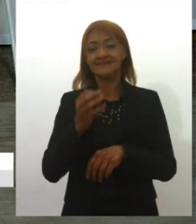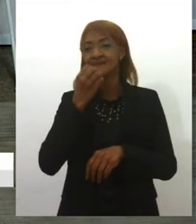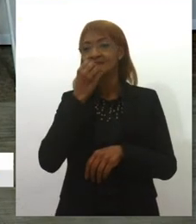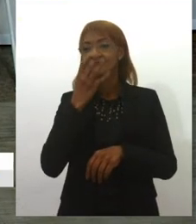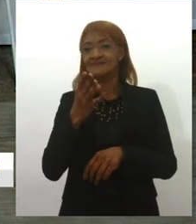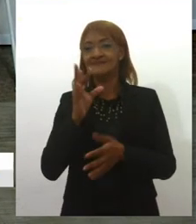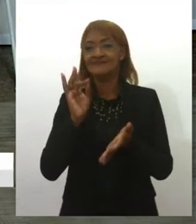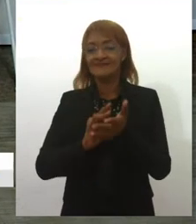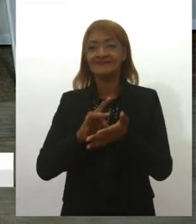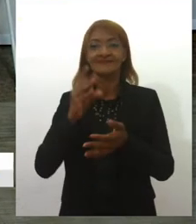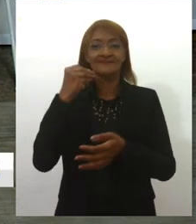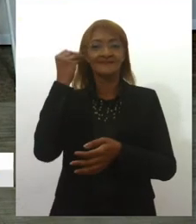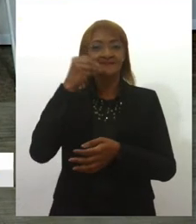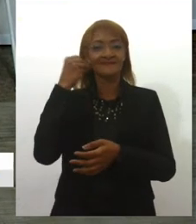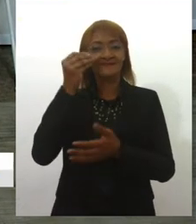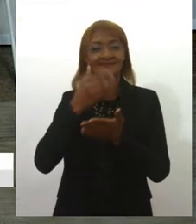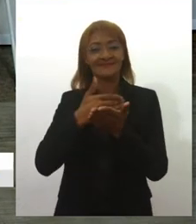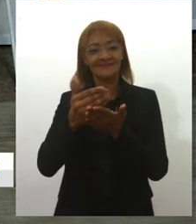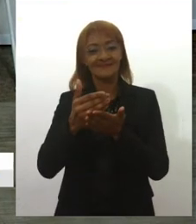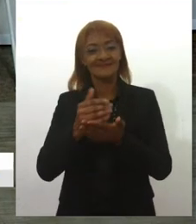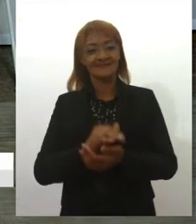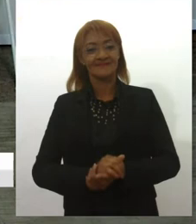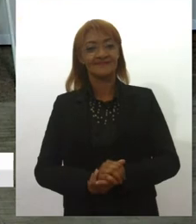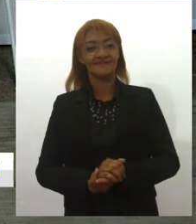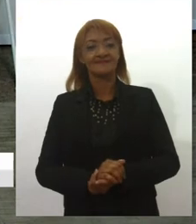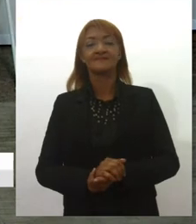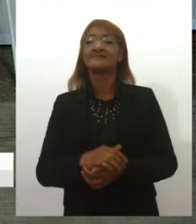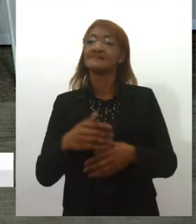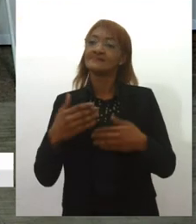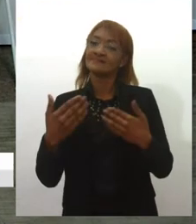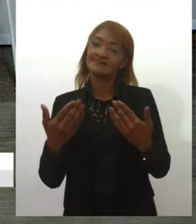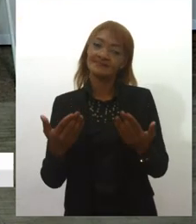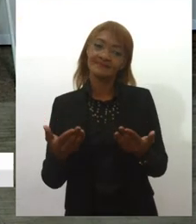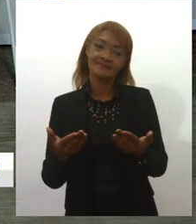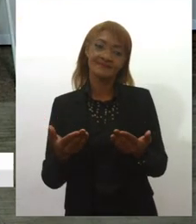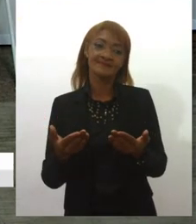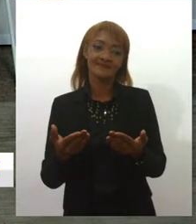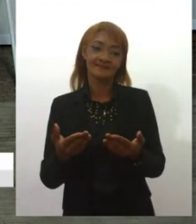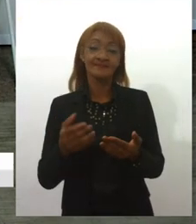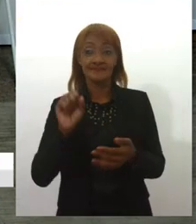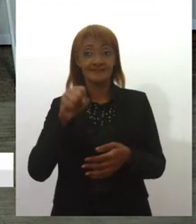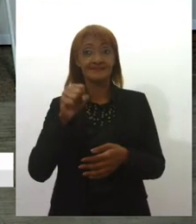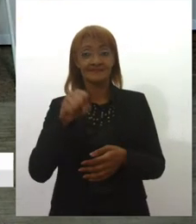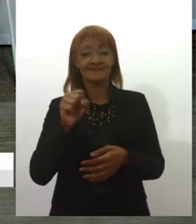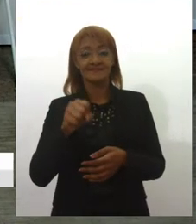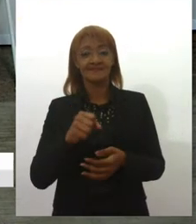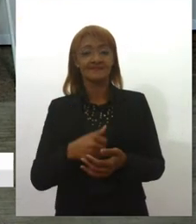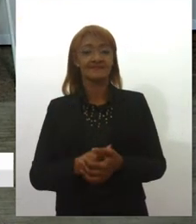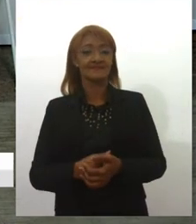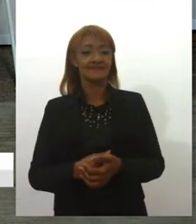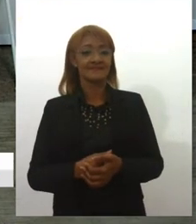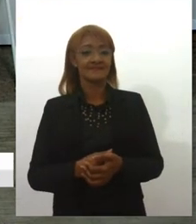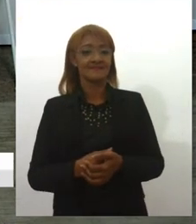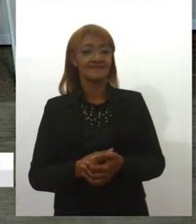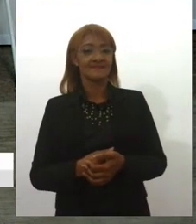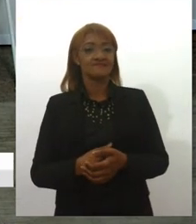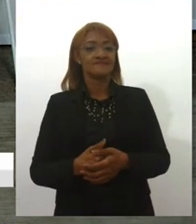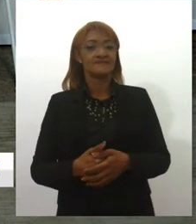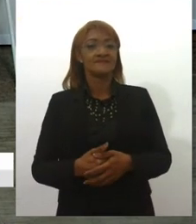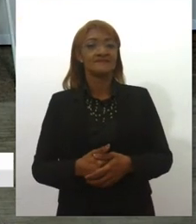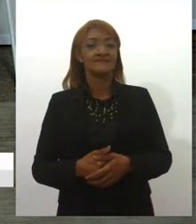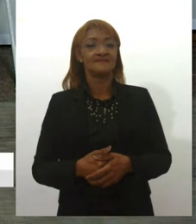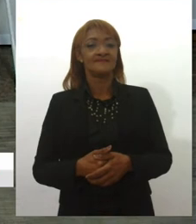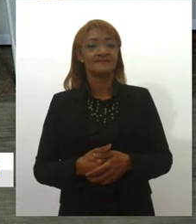fato, começar. Olha, gente, Tem sim, com certeza, sim. Teve um pouquinho de delay aqui,